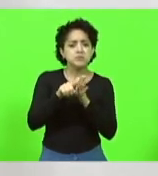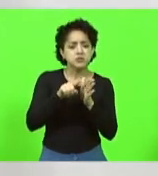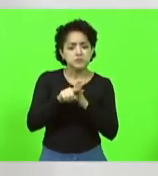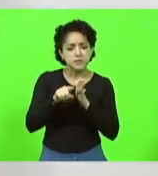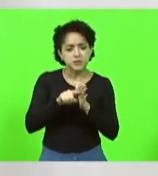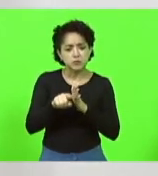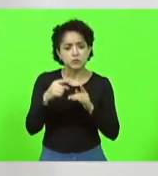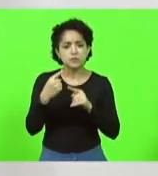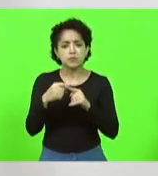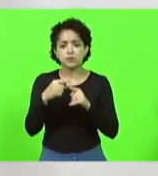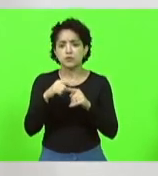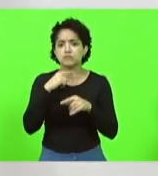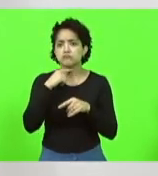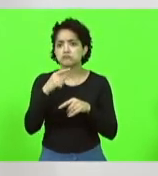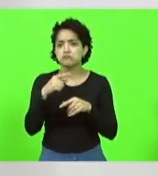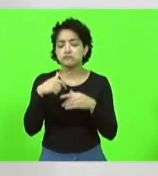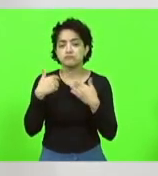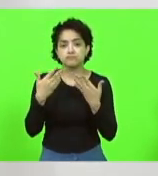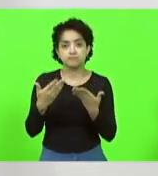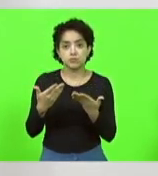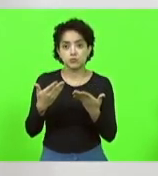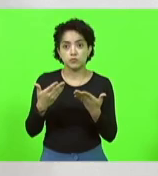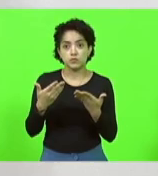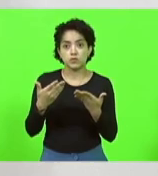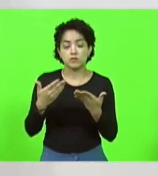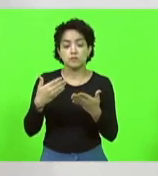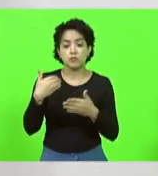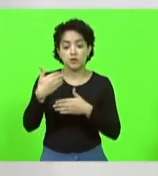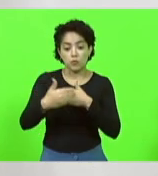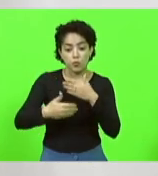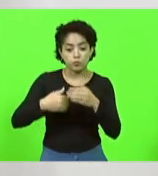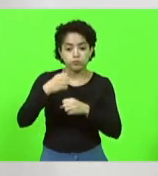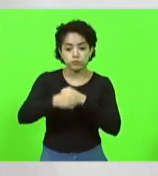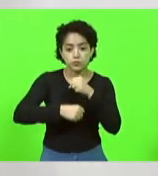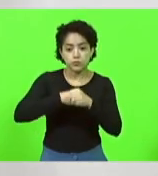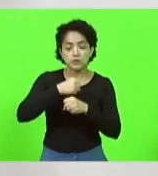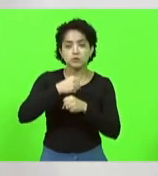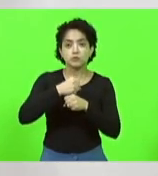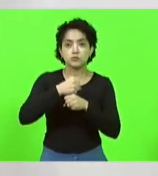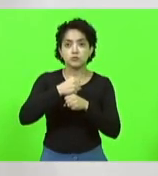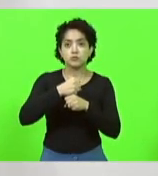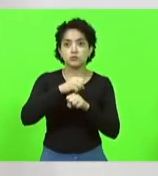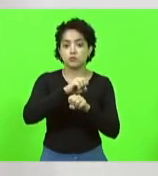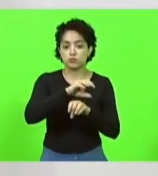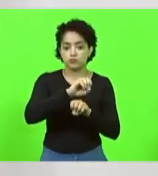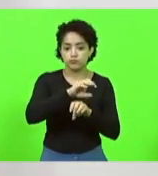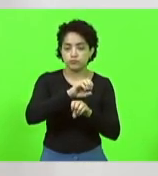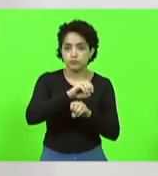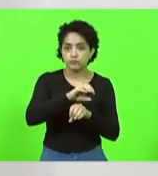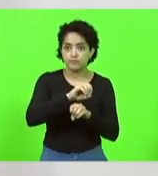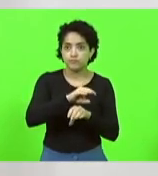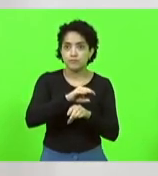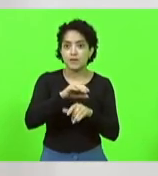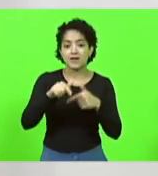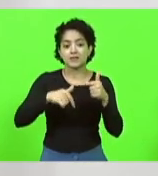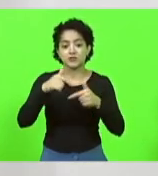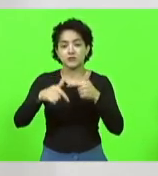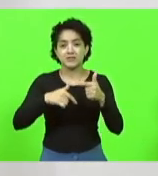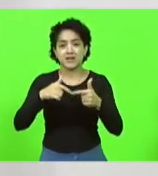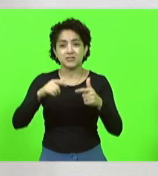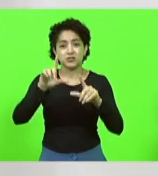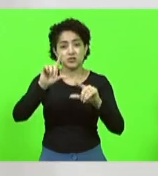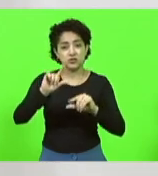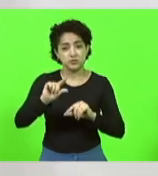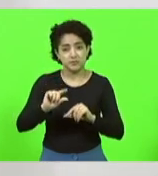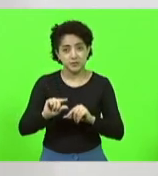Porque praticamente o ano todo a educação estava com pouquíssima atividade, a maioria